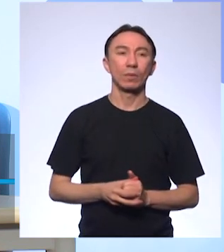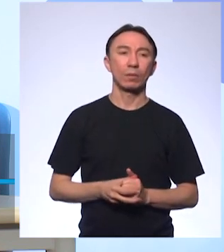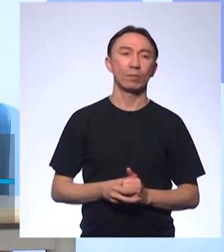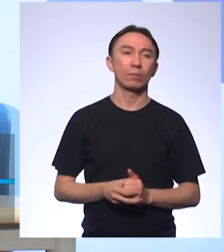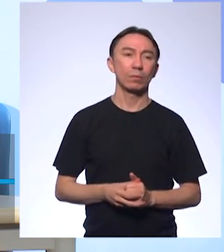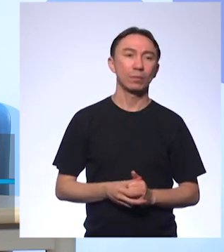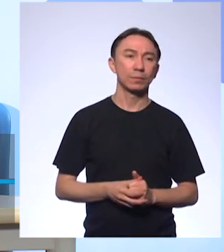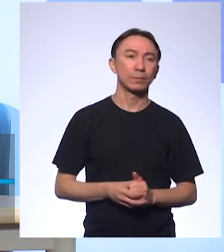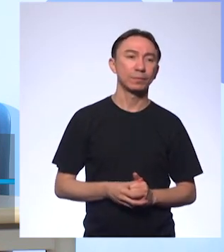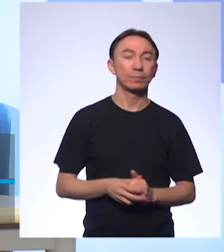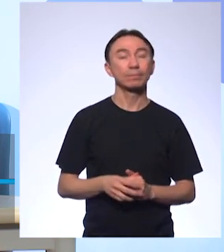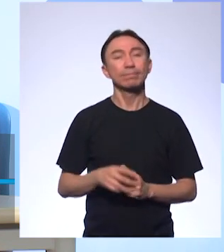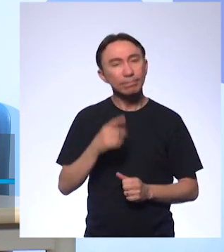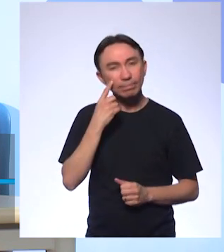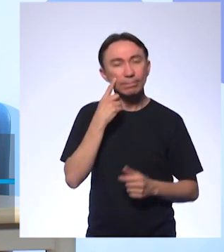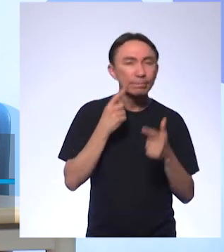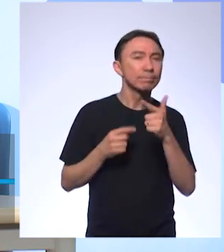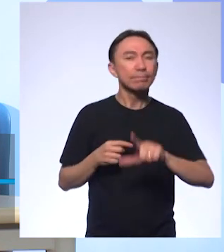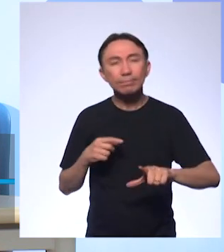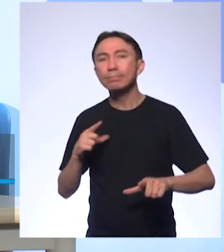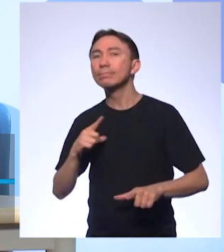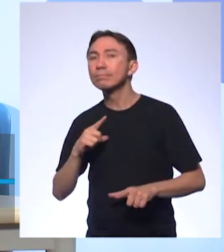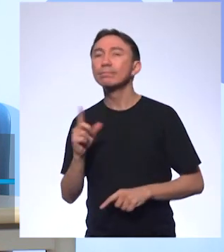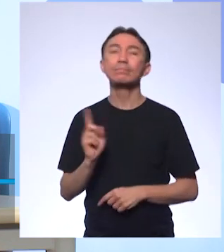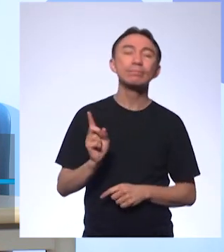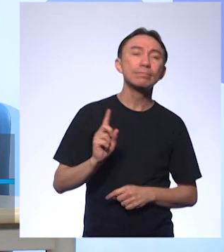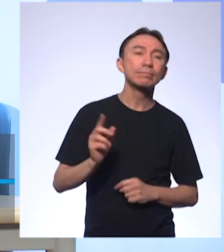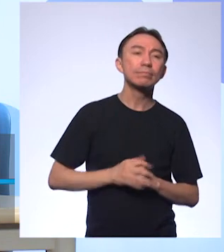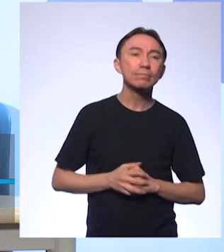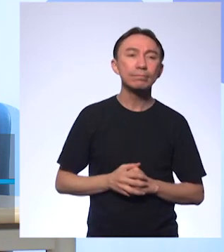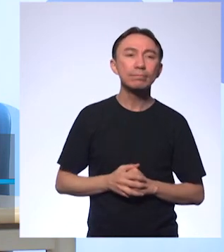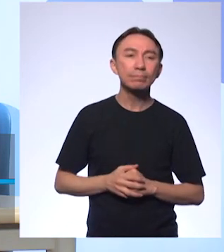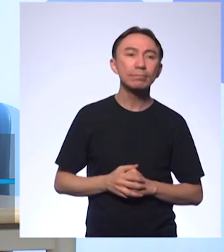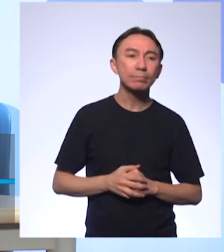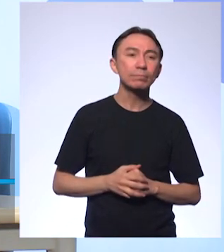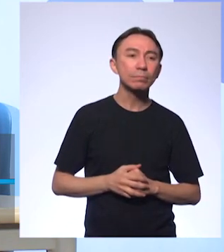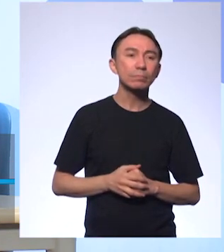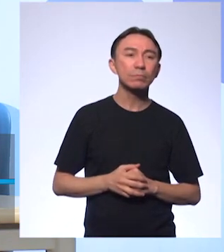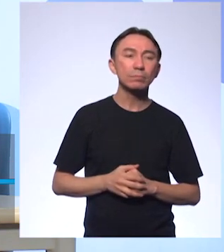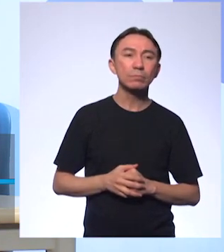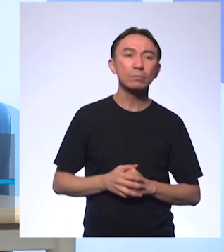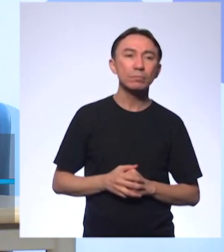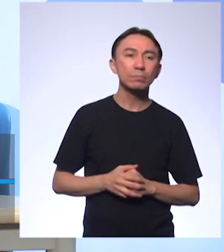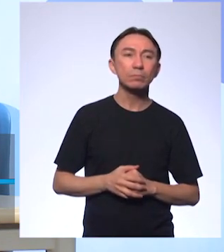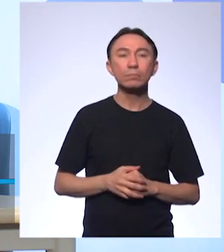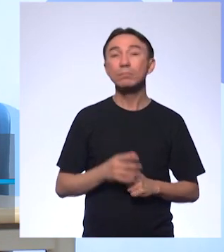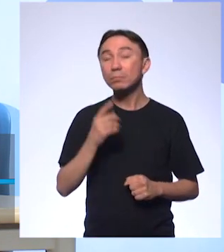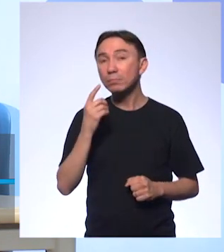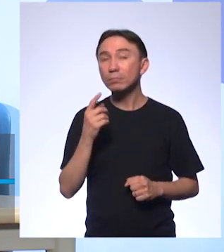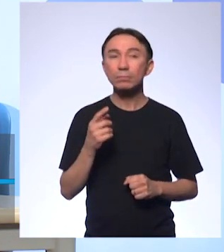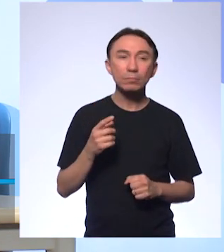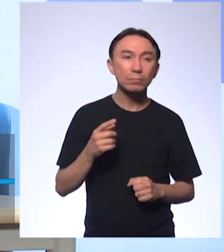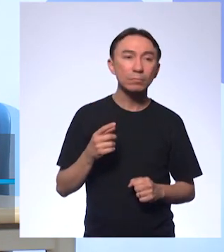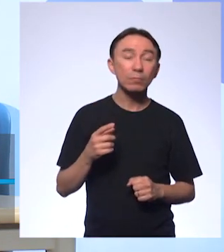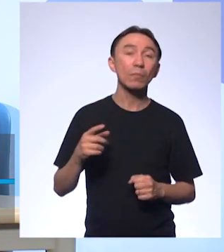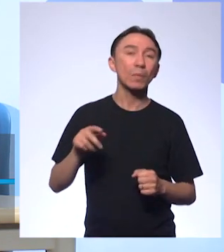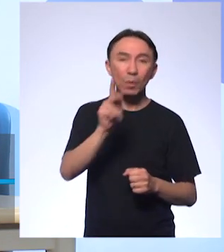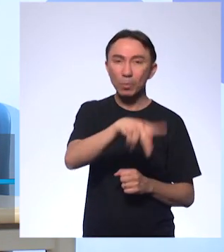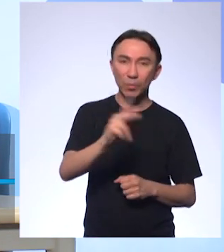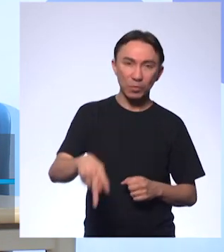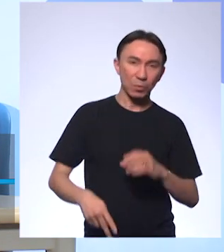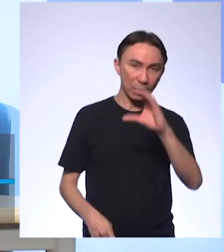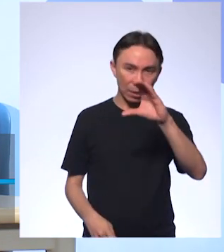Deixa eu ver aqui se tem mais interação. Olha, por enquanto, professora, não tem mais... Olha, o professor